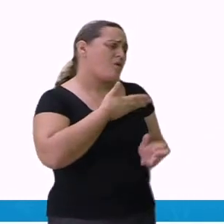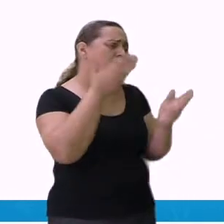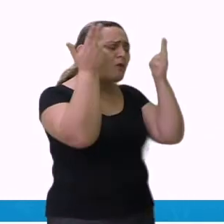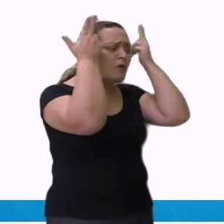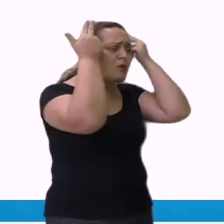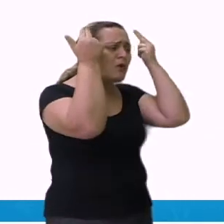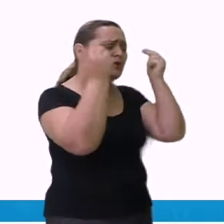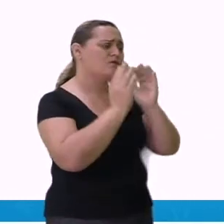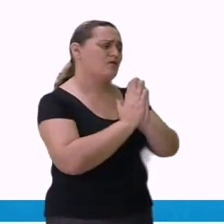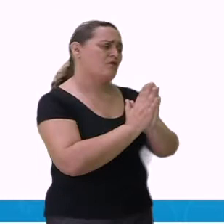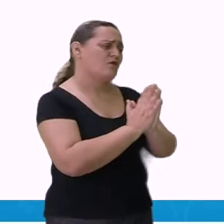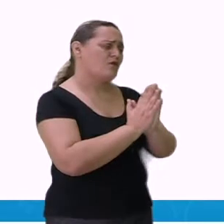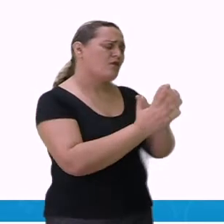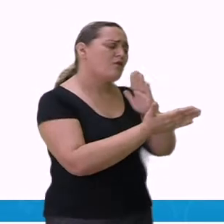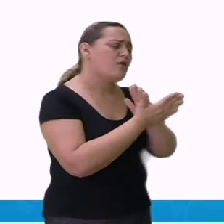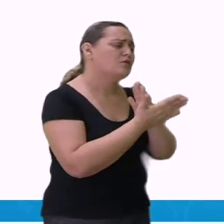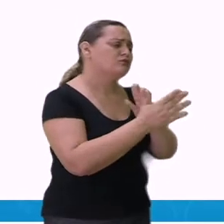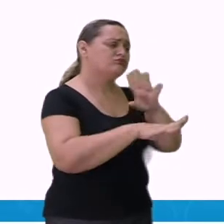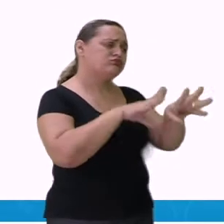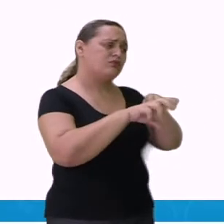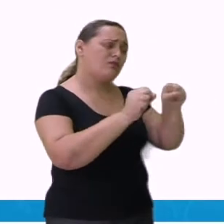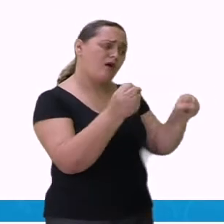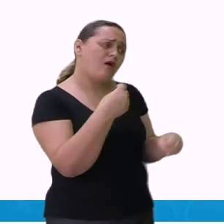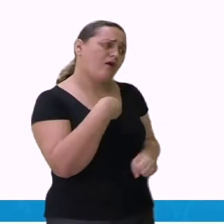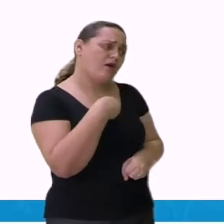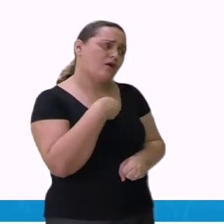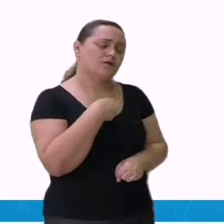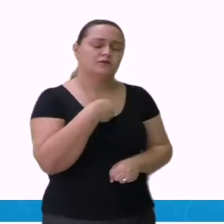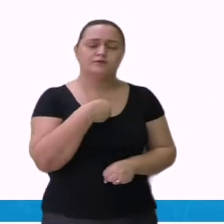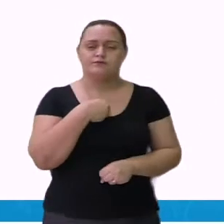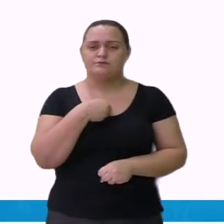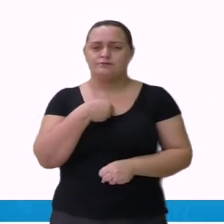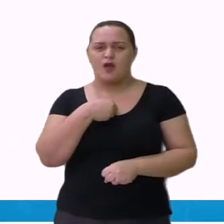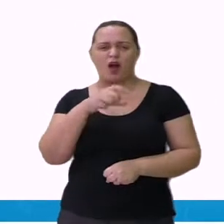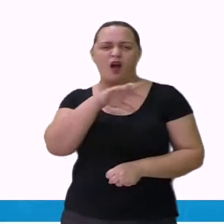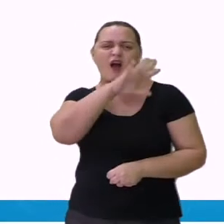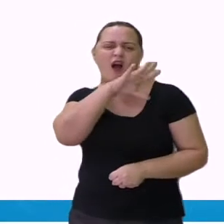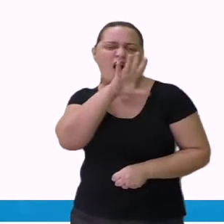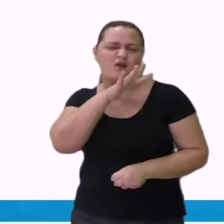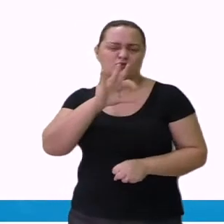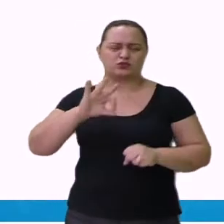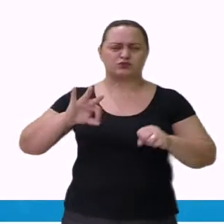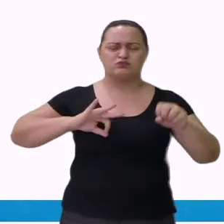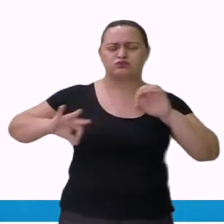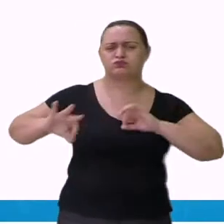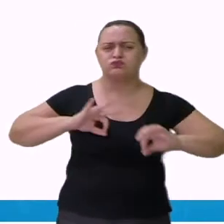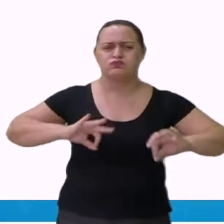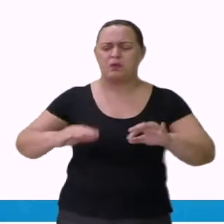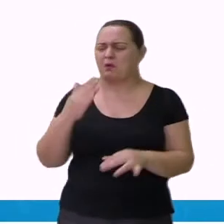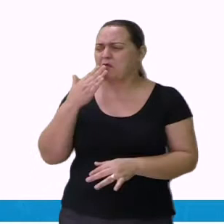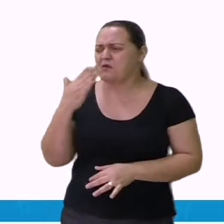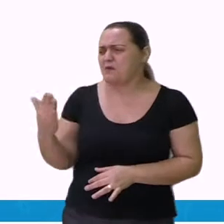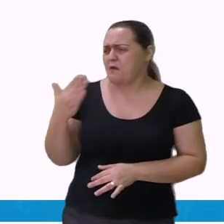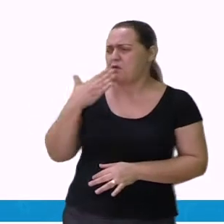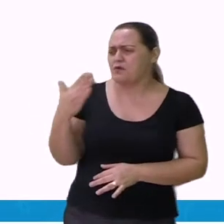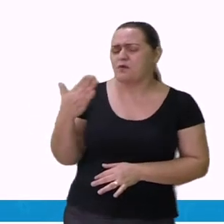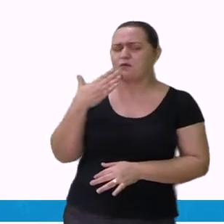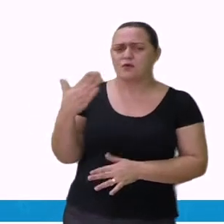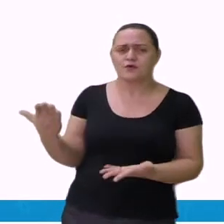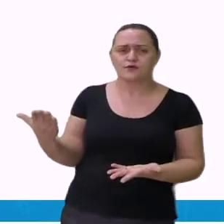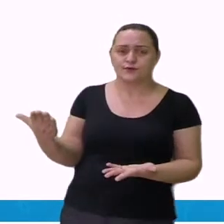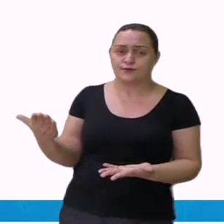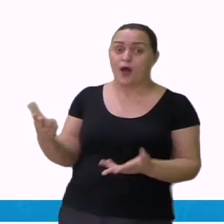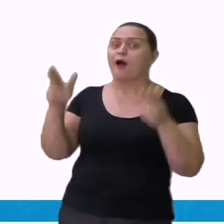Por favor, me amarre. A onça tanto insistiu que o coelho, depois de